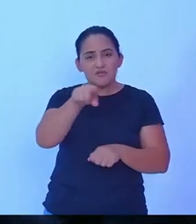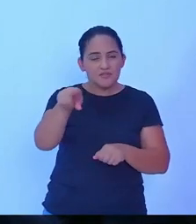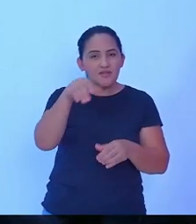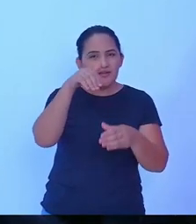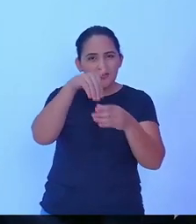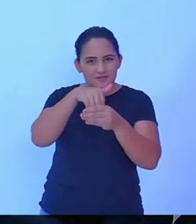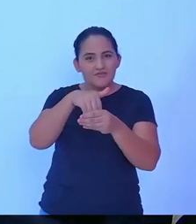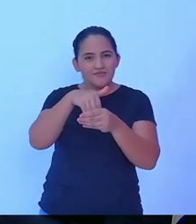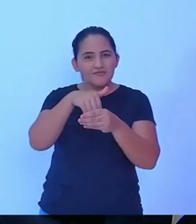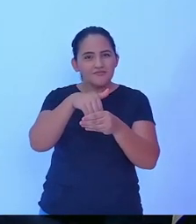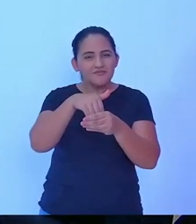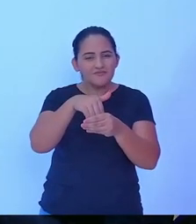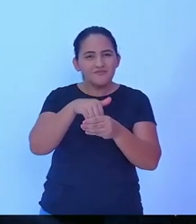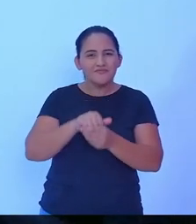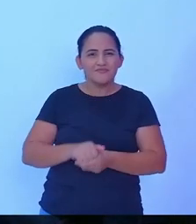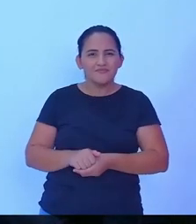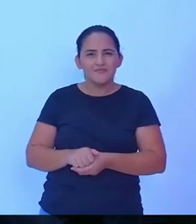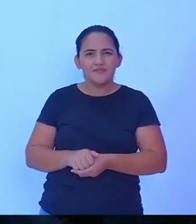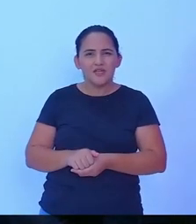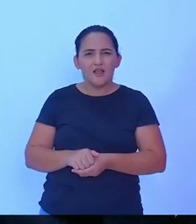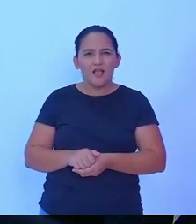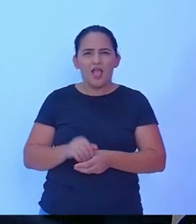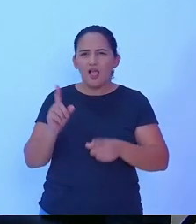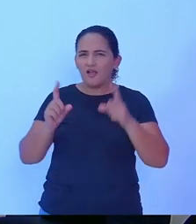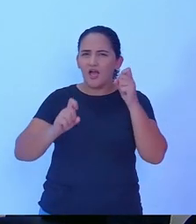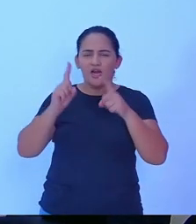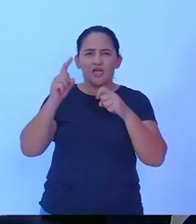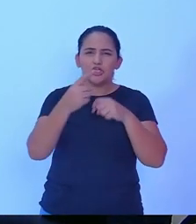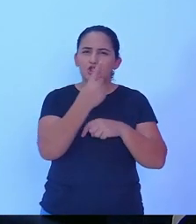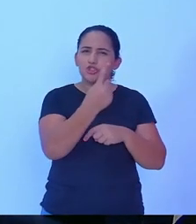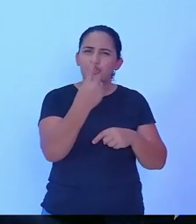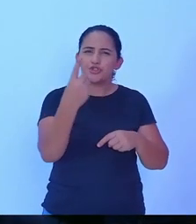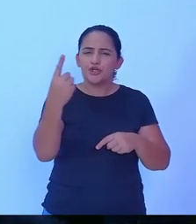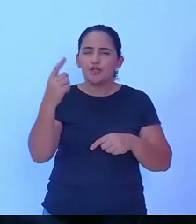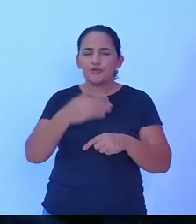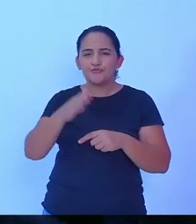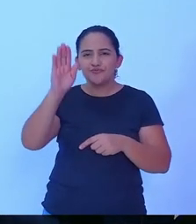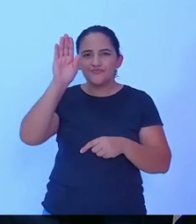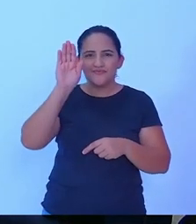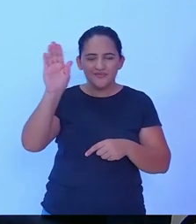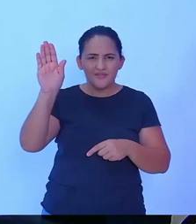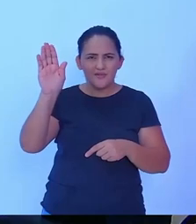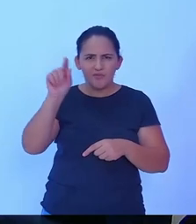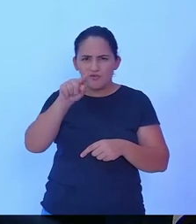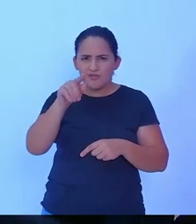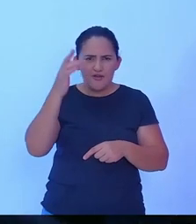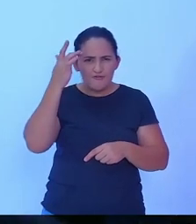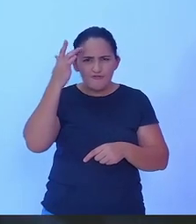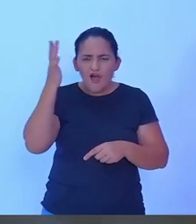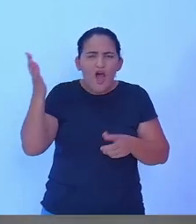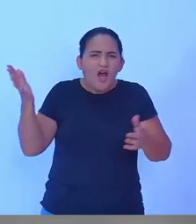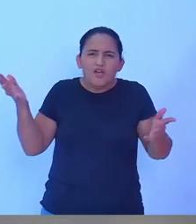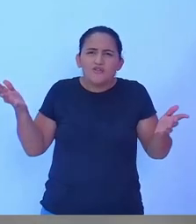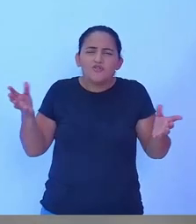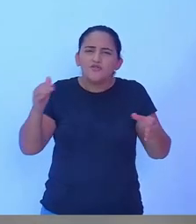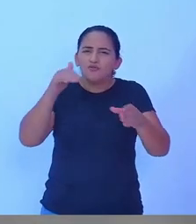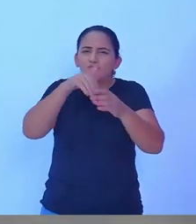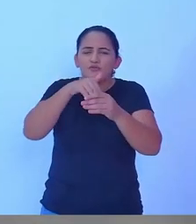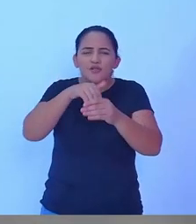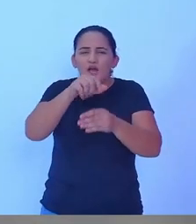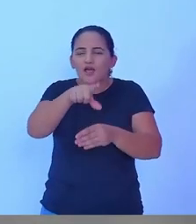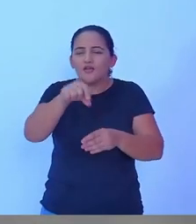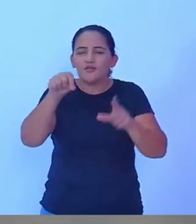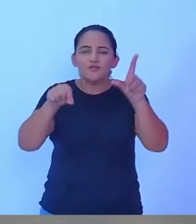a característica de cada candidato para que você tenha mais facilidade e poder escolher